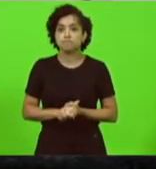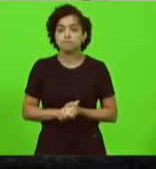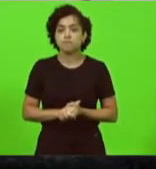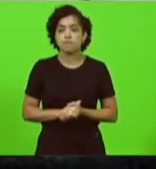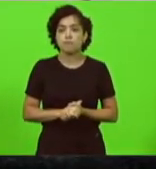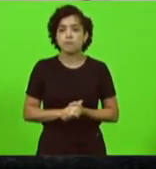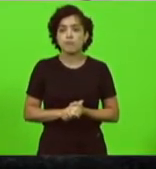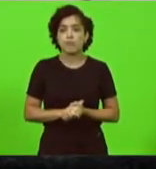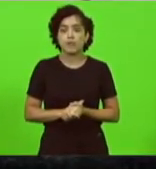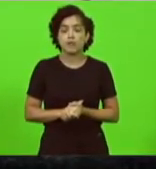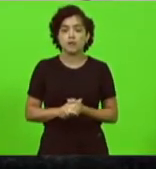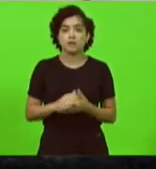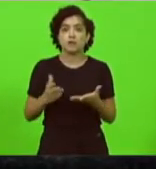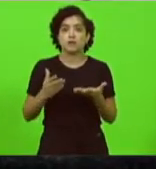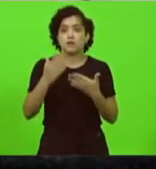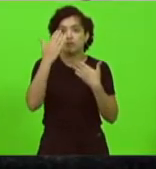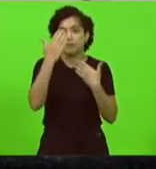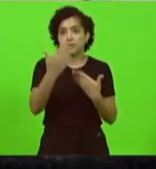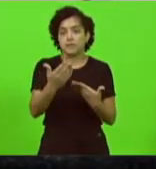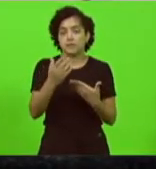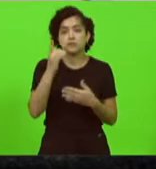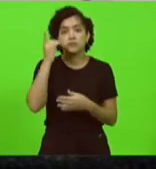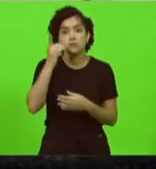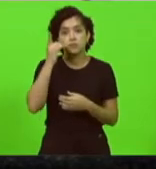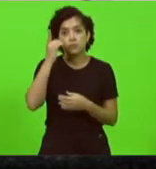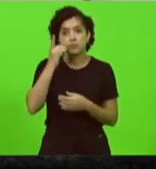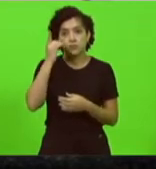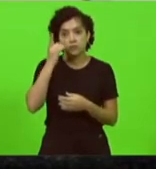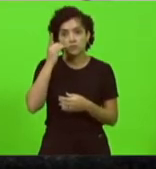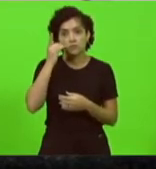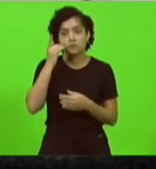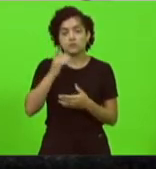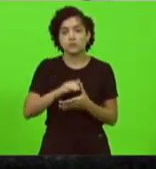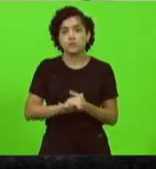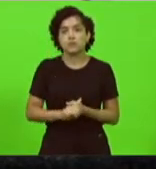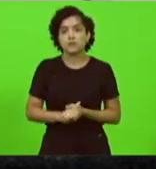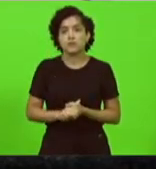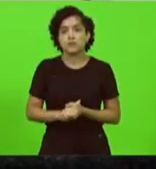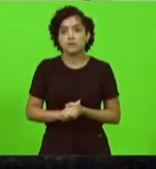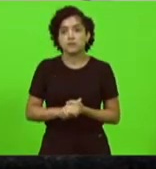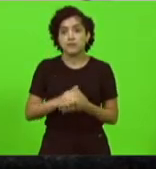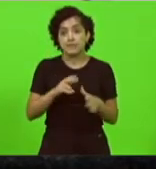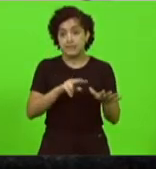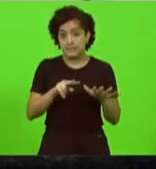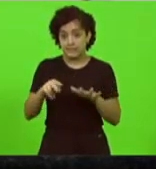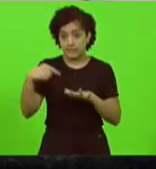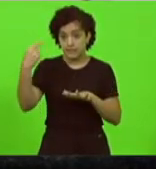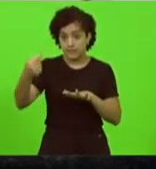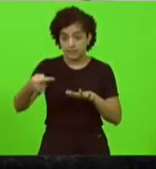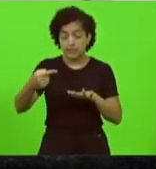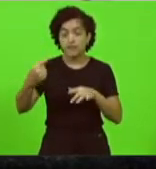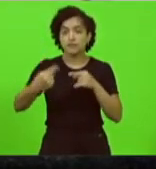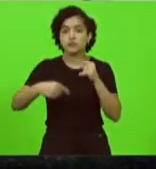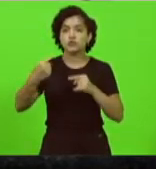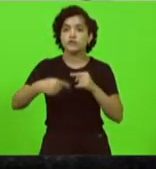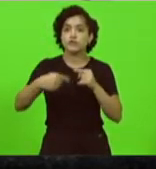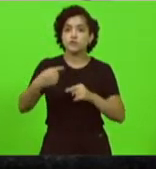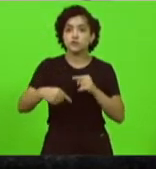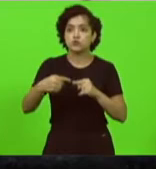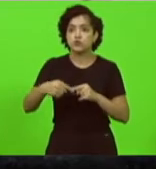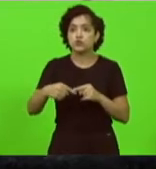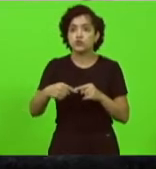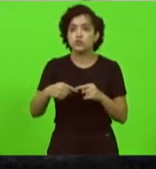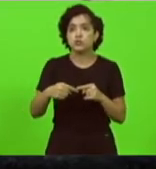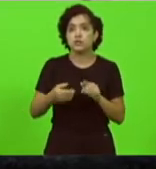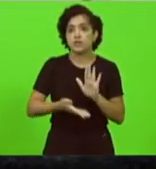obrigado deputado Sareta na reunião da bancada do S semana que vem temos que debater aquele aumento do